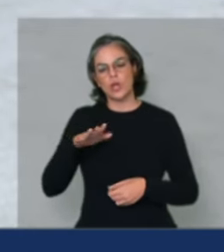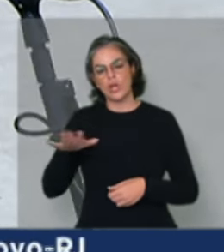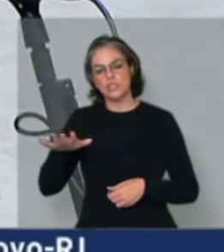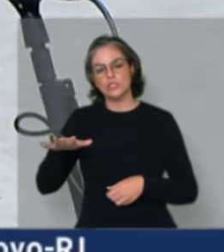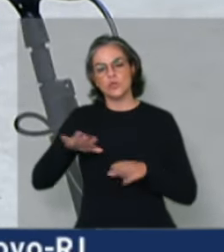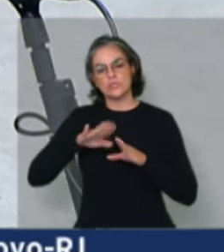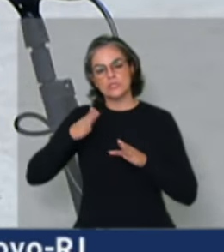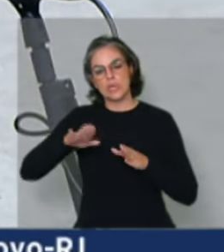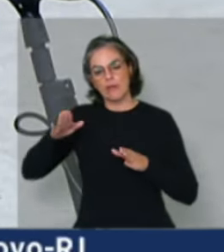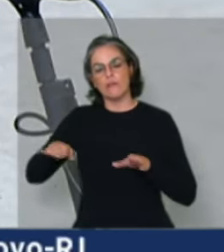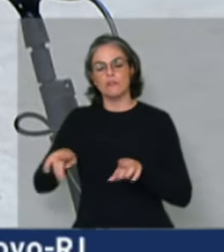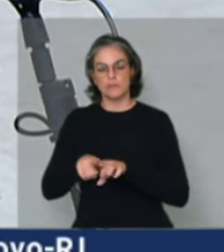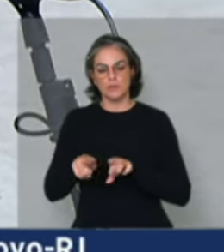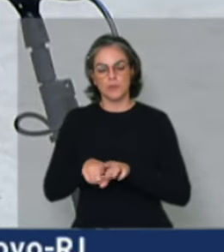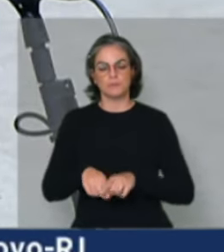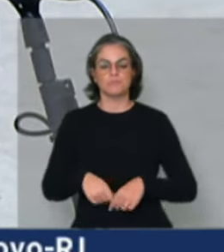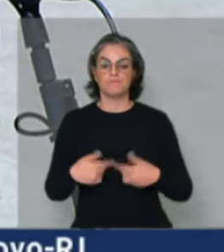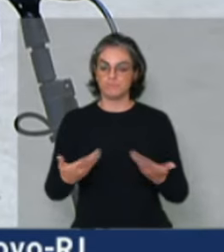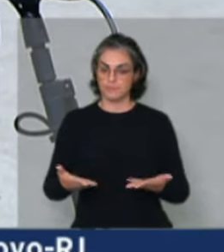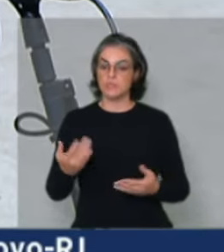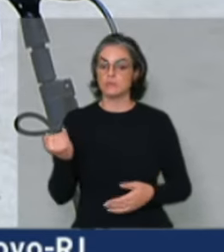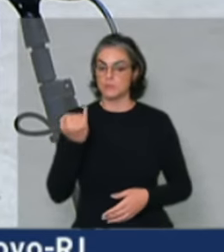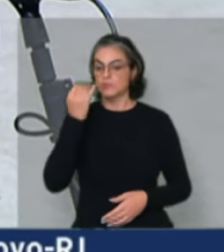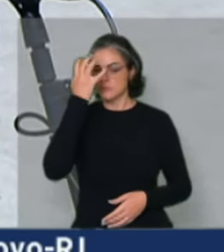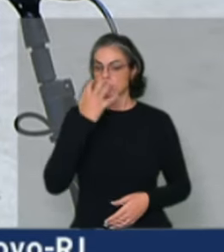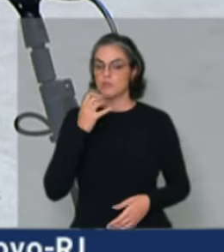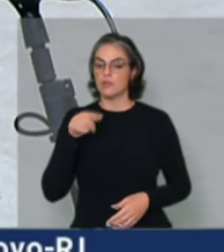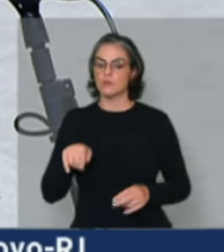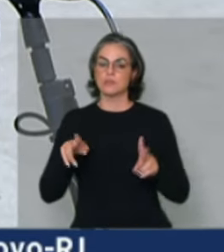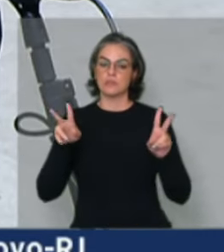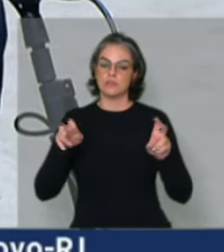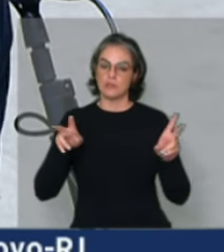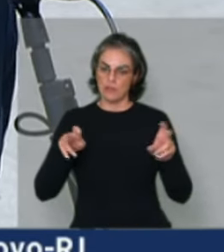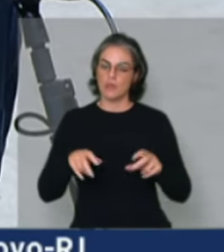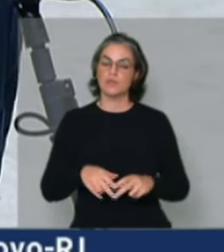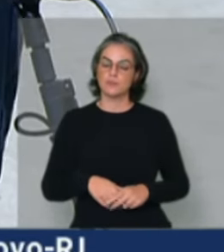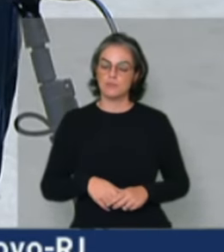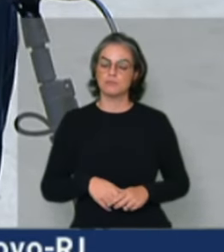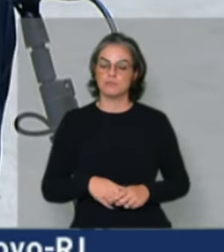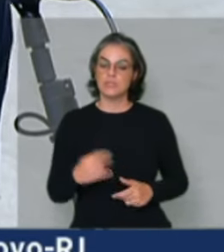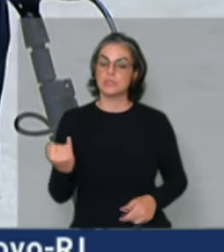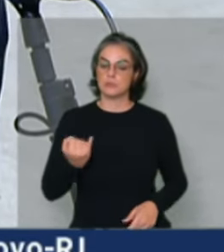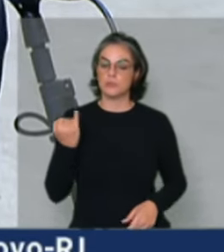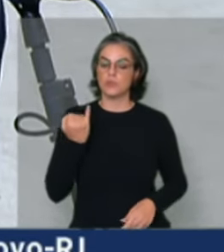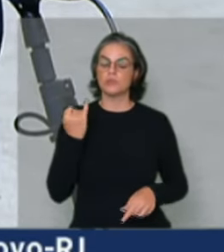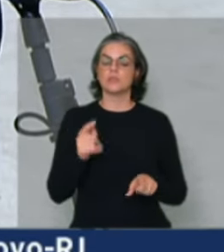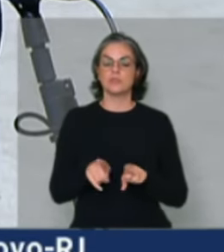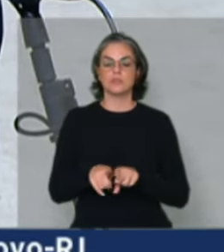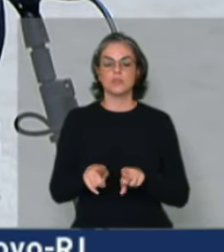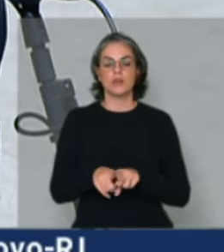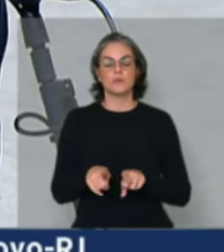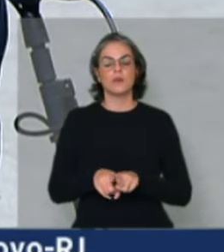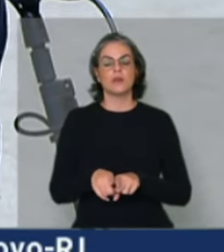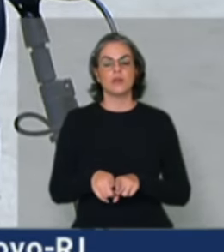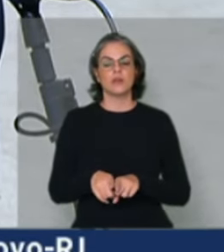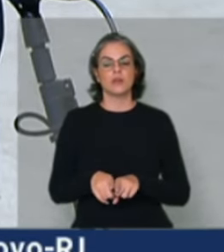é um tema importante que a tem que tratar com seriedade, a gente tem que saber a importância dela, ao mesmo tempo saber também que a gente não pode